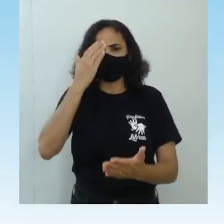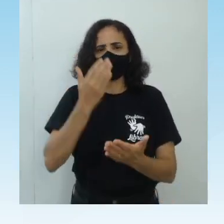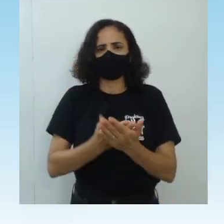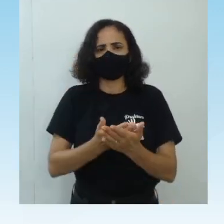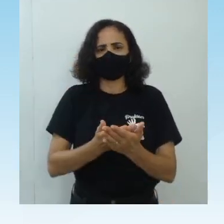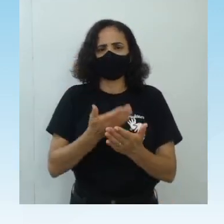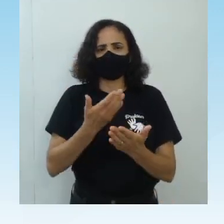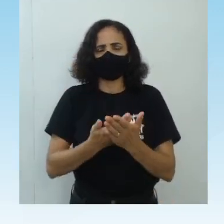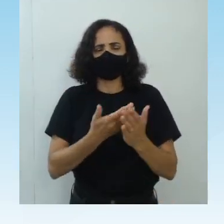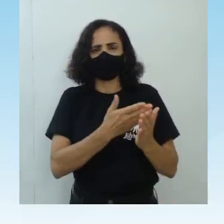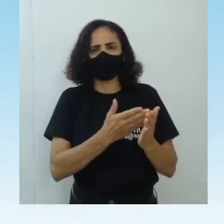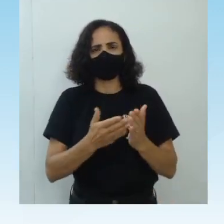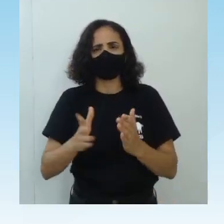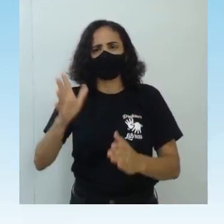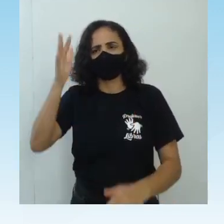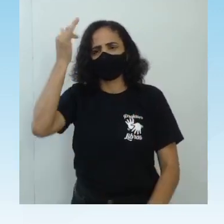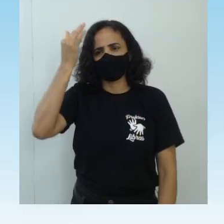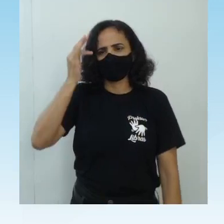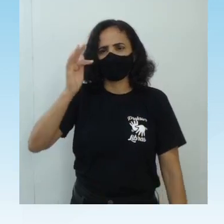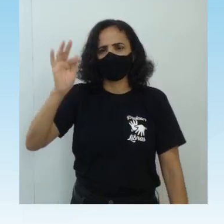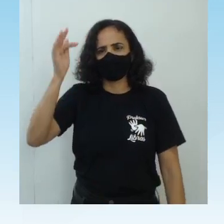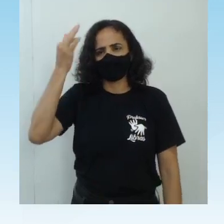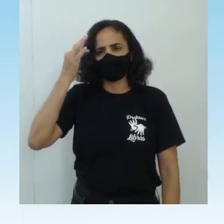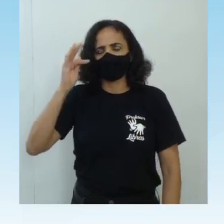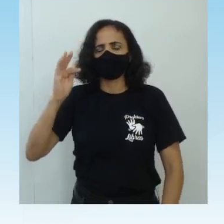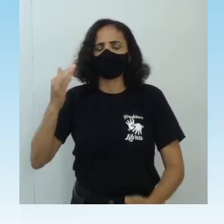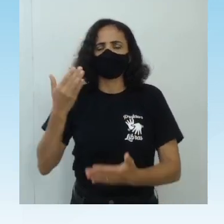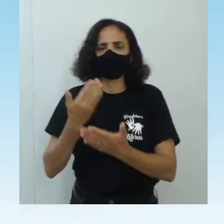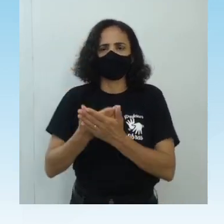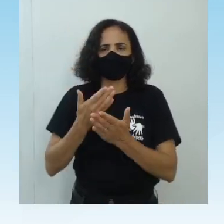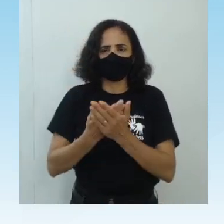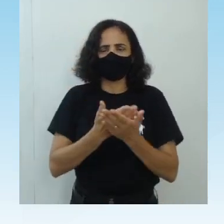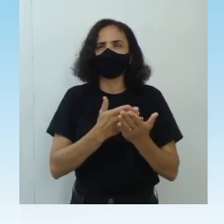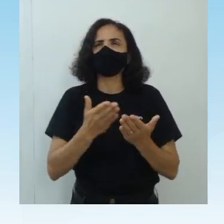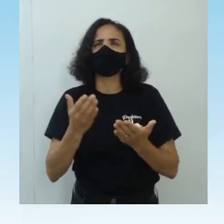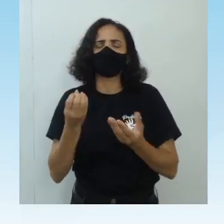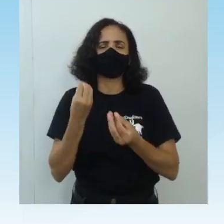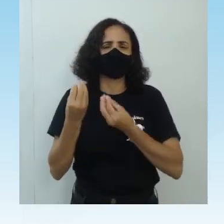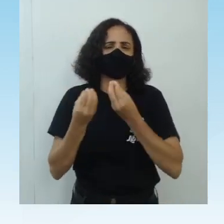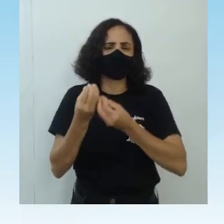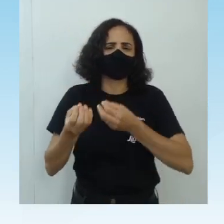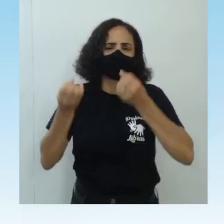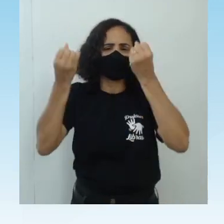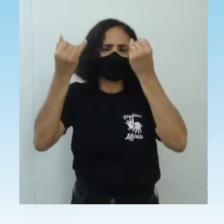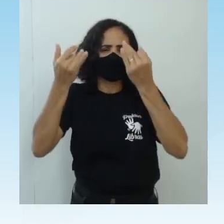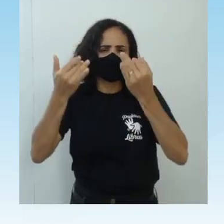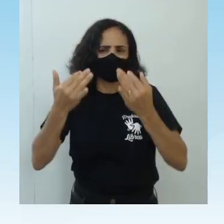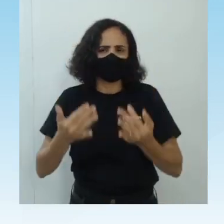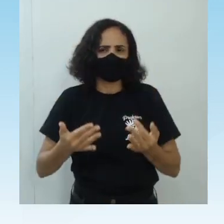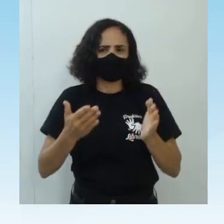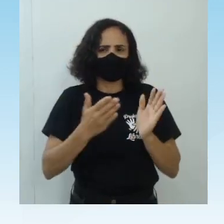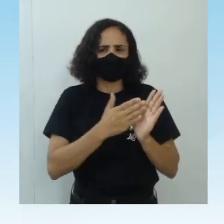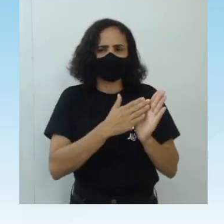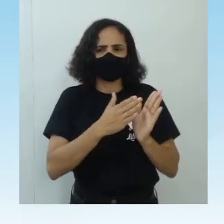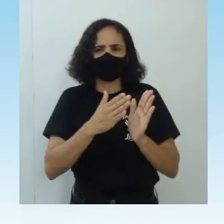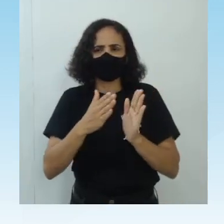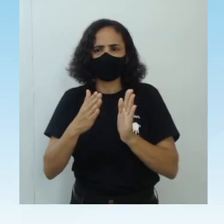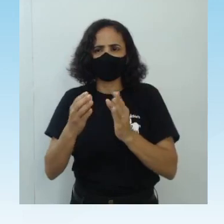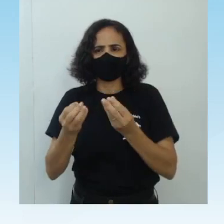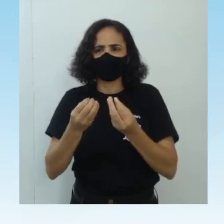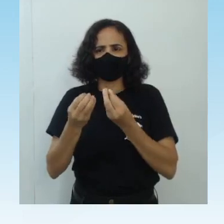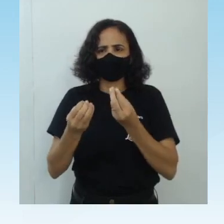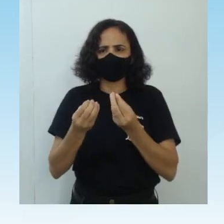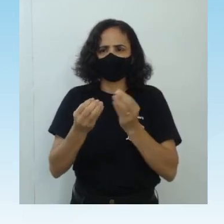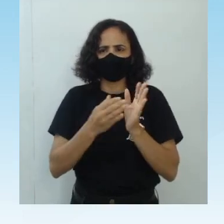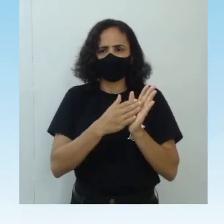na filosofia ela vai buscar o princípio de todas as coisas, que nós vamos chamar de arqué, que é a palavra